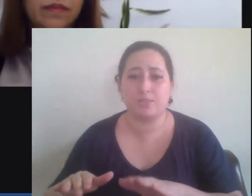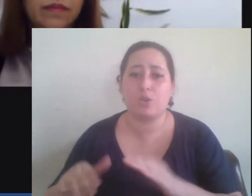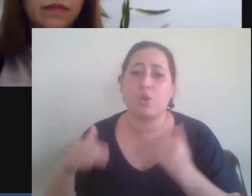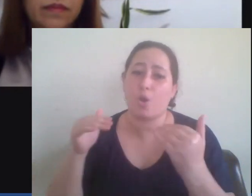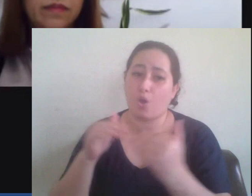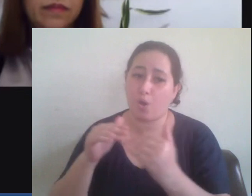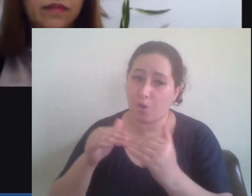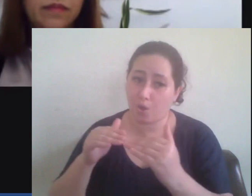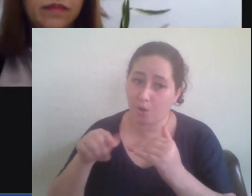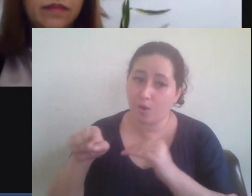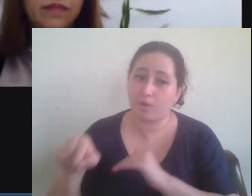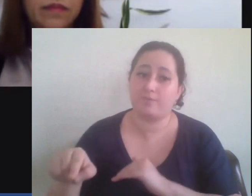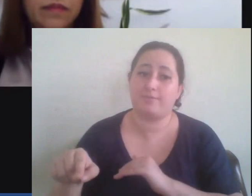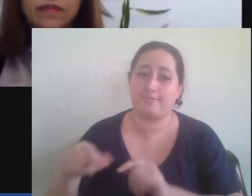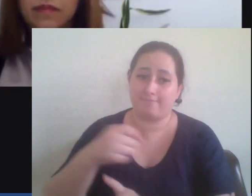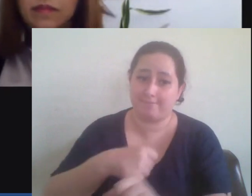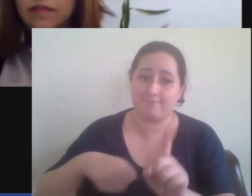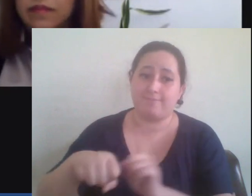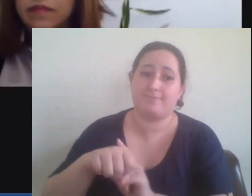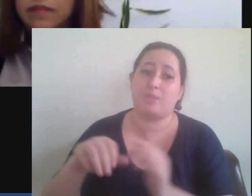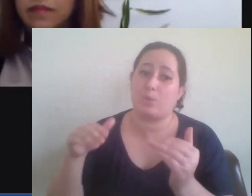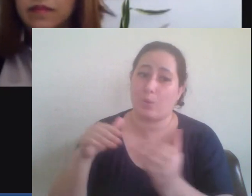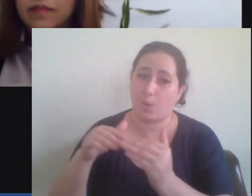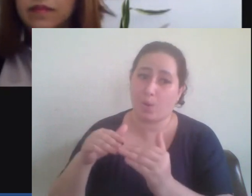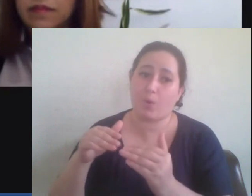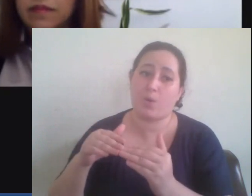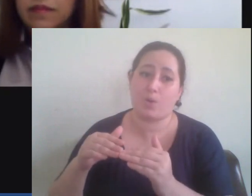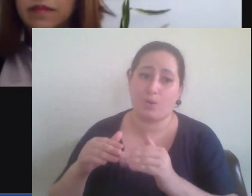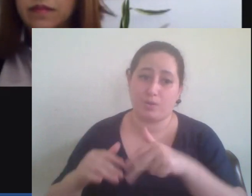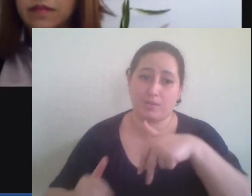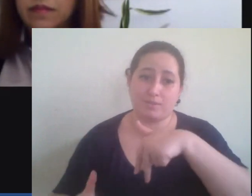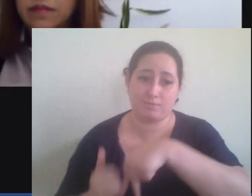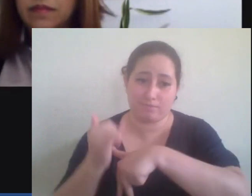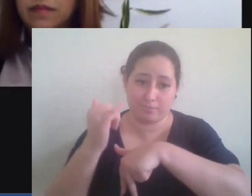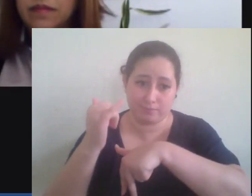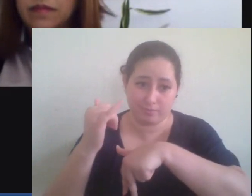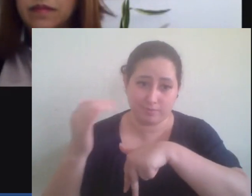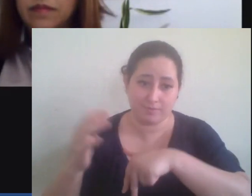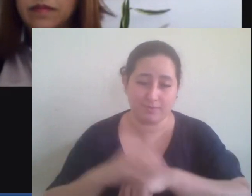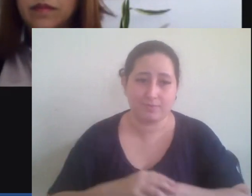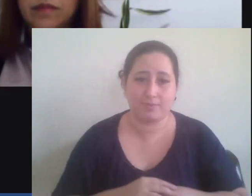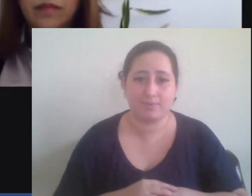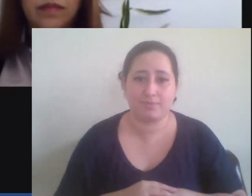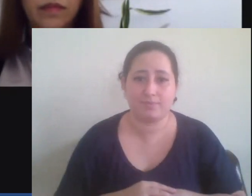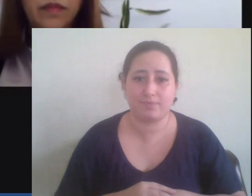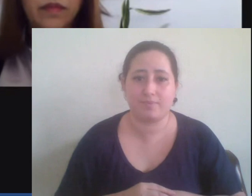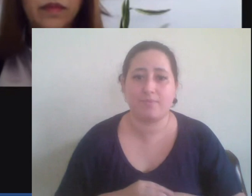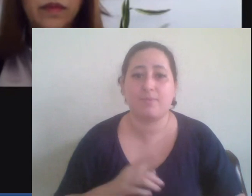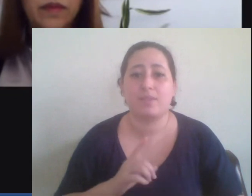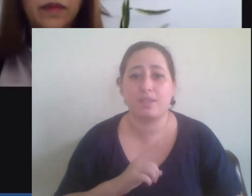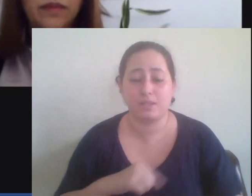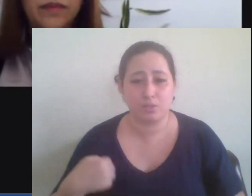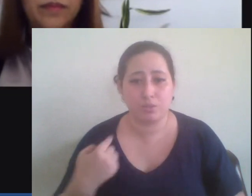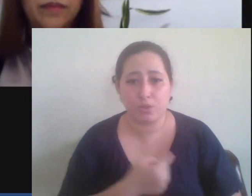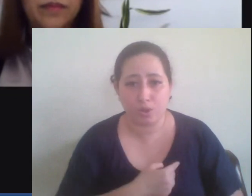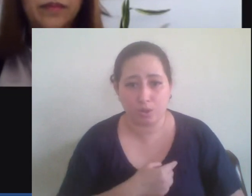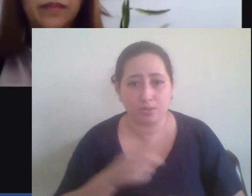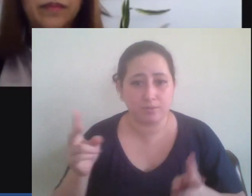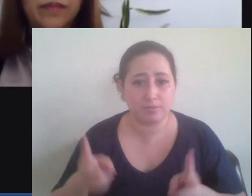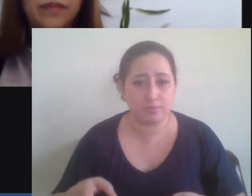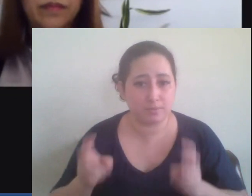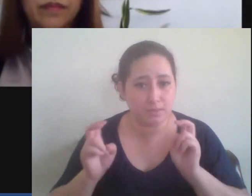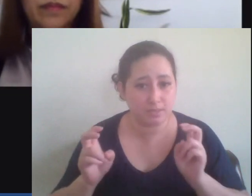isso mas o que é importante nós estamos cada vez mais percebendo